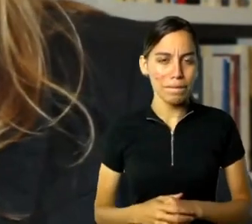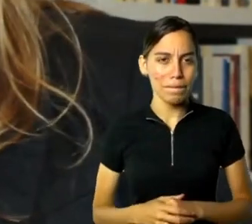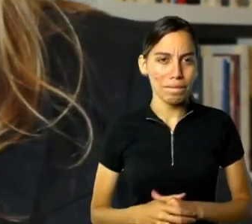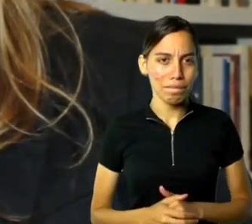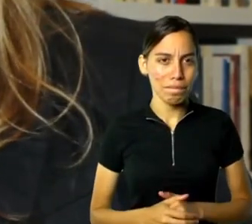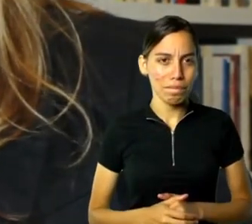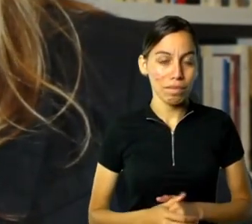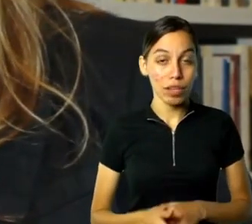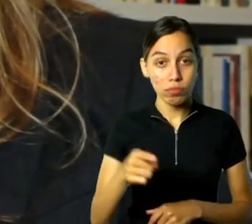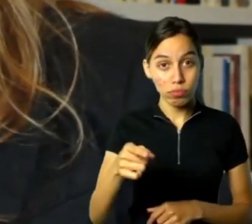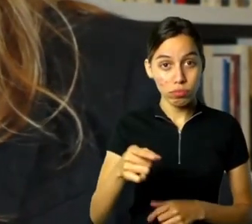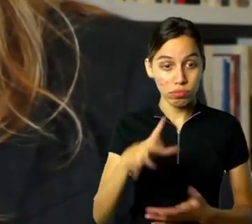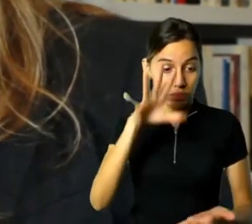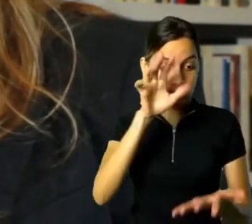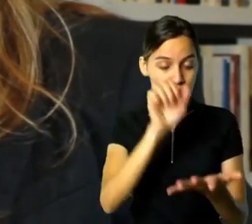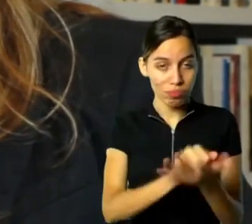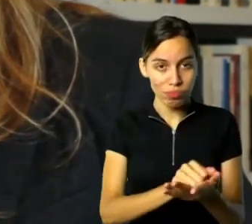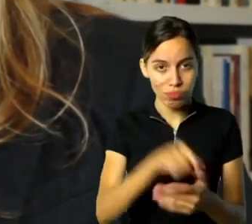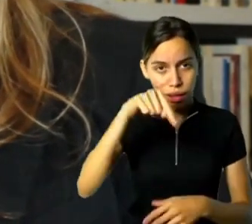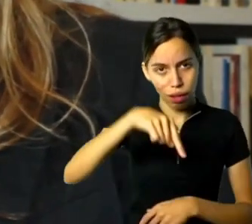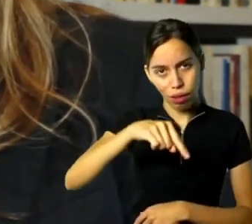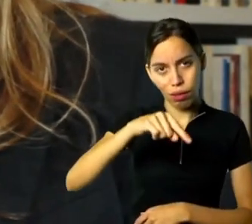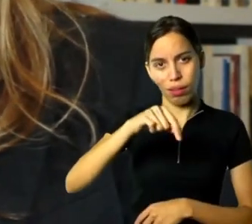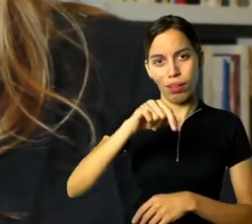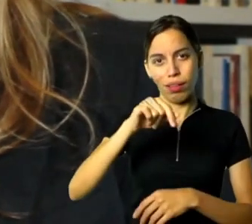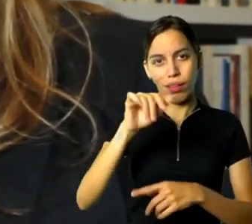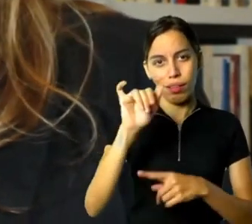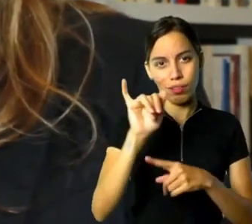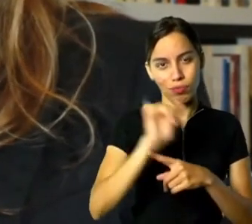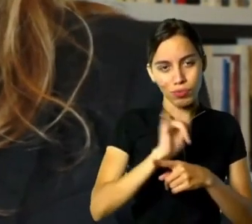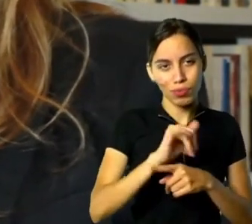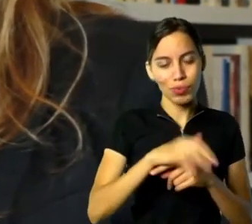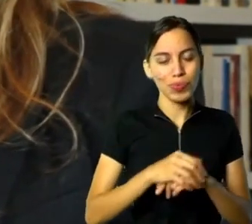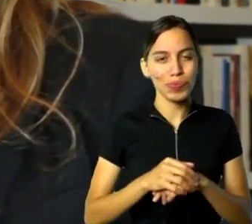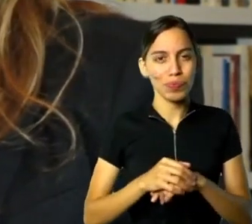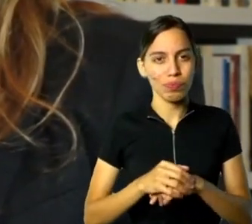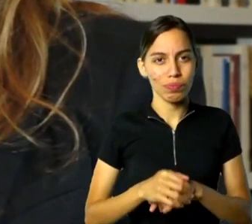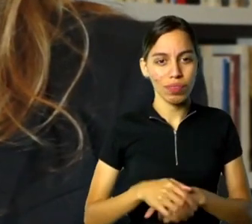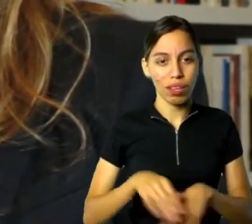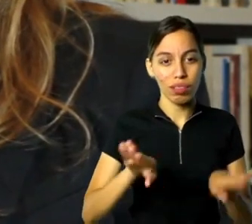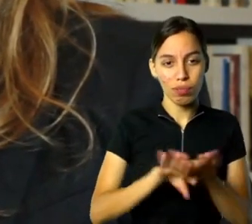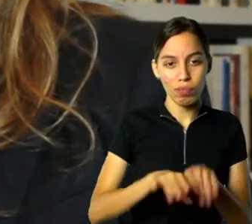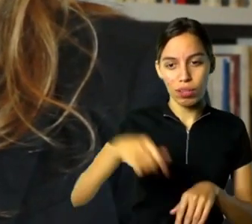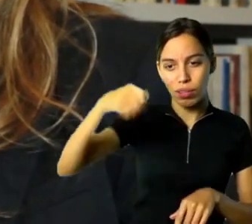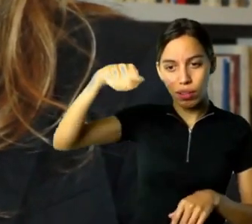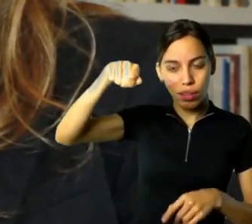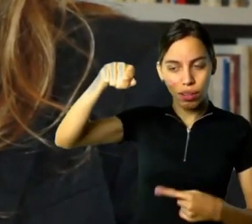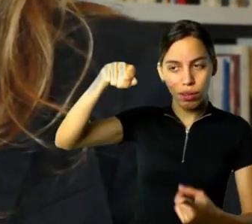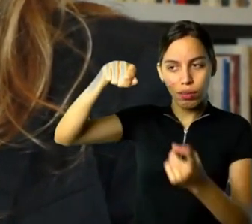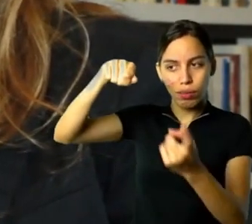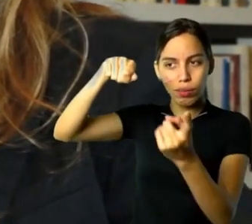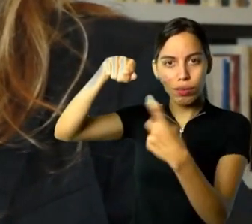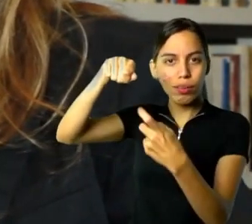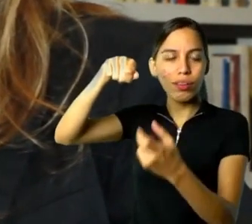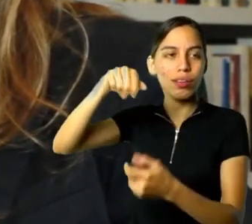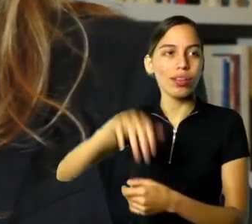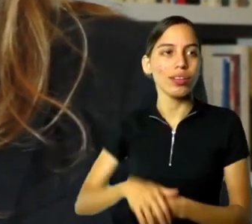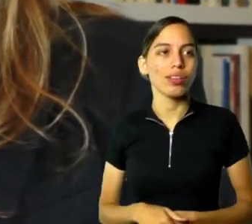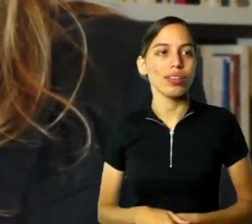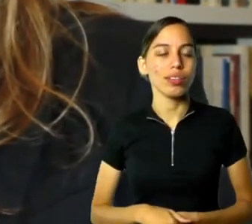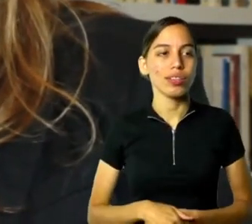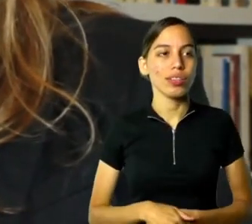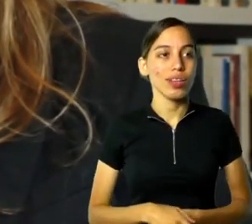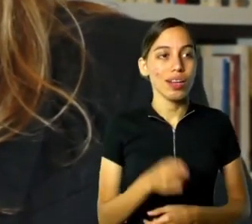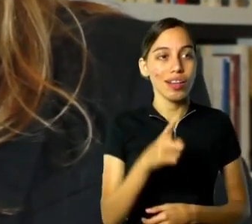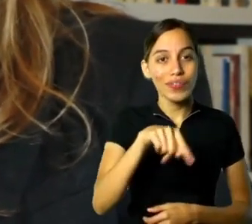para inscrever no nosso canal, né, além de assistir também, inscrever, ativar o sininho, para quando a gente tiver novas estreias aí, eu chegar para vocês,